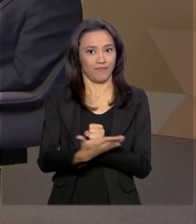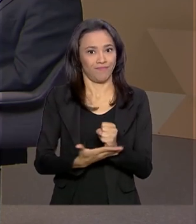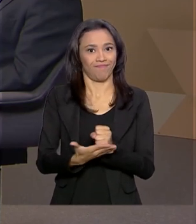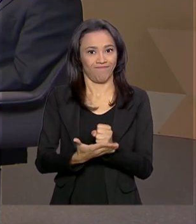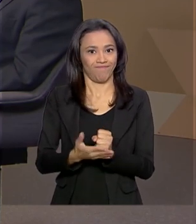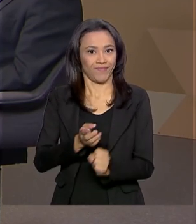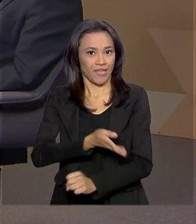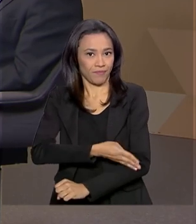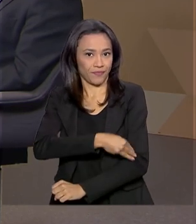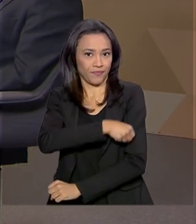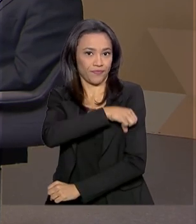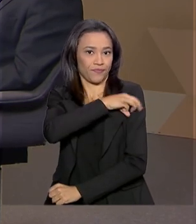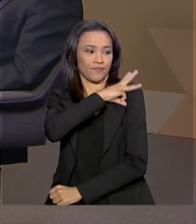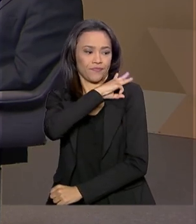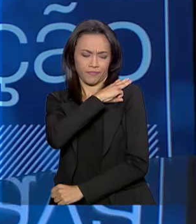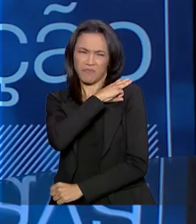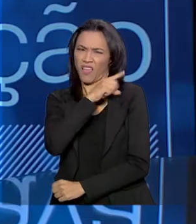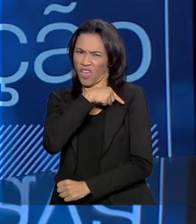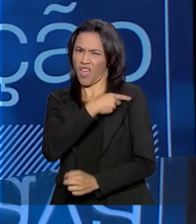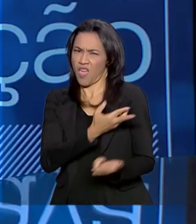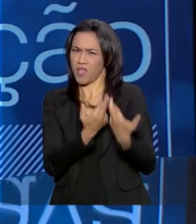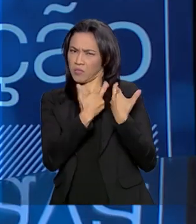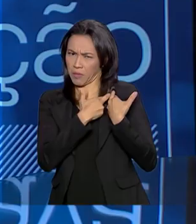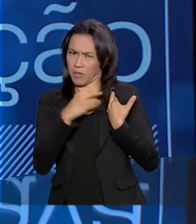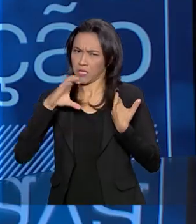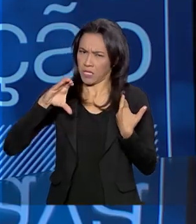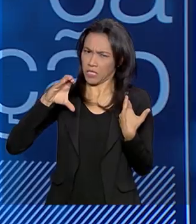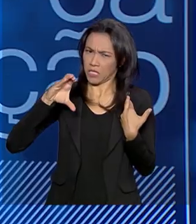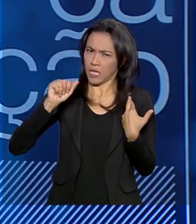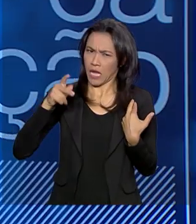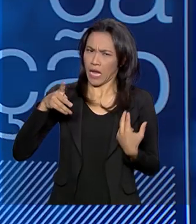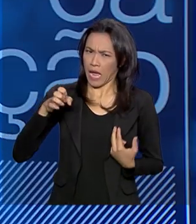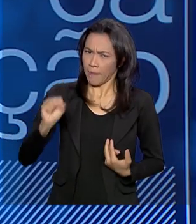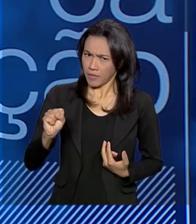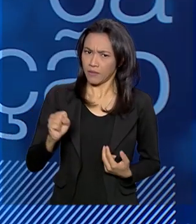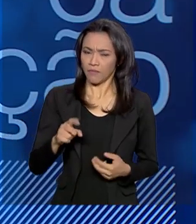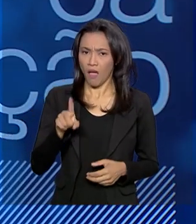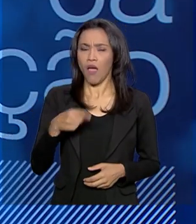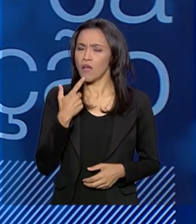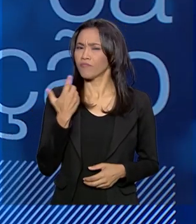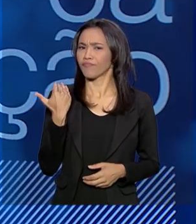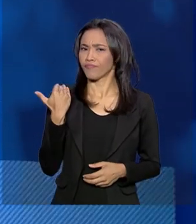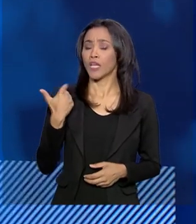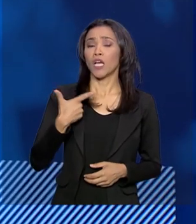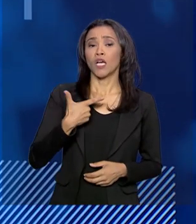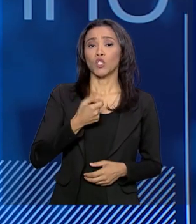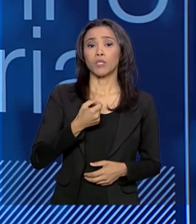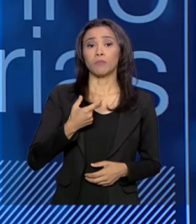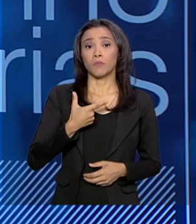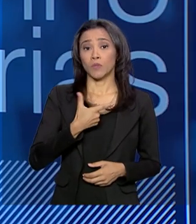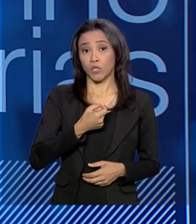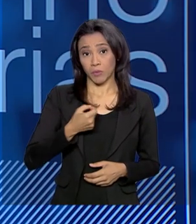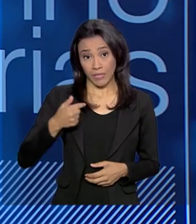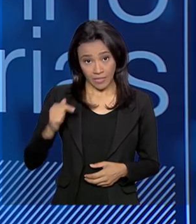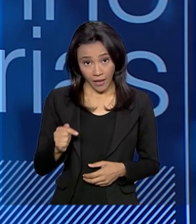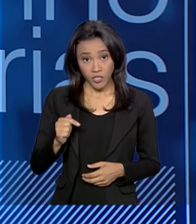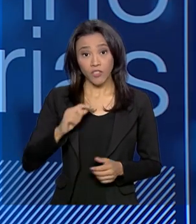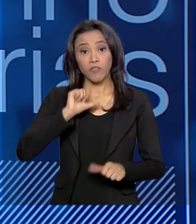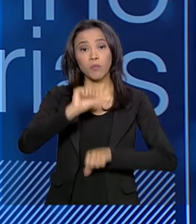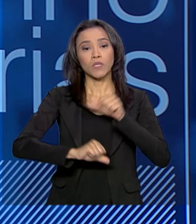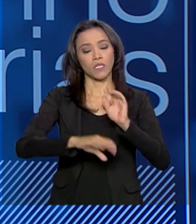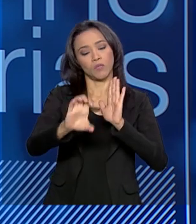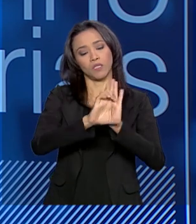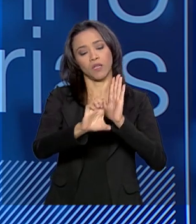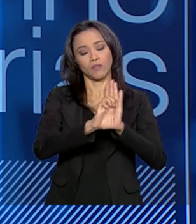Ela também é uma atribuição da CAPES? É recente, em 2007, ela teve uma mudança de estatuto e recebeu, então,